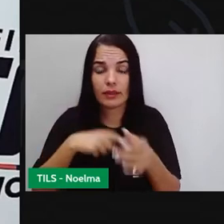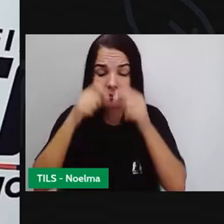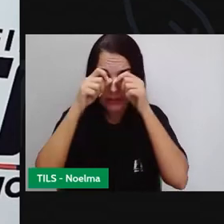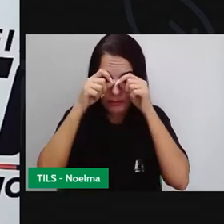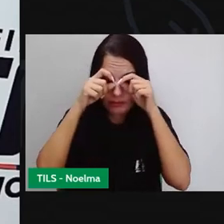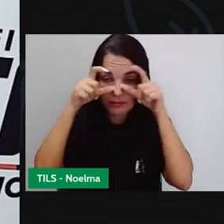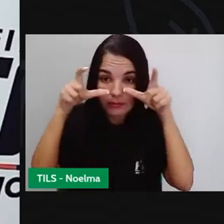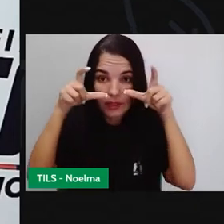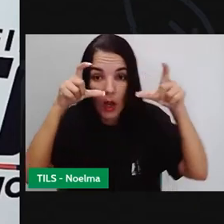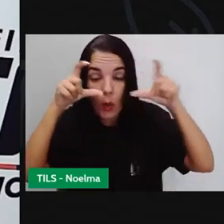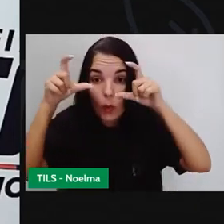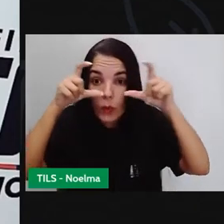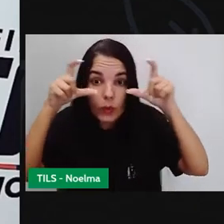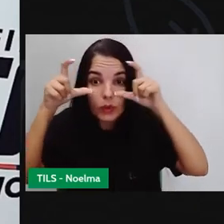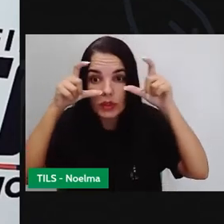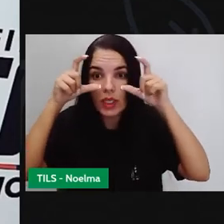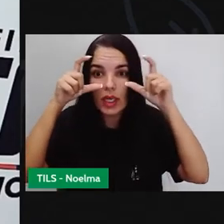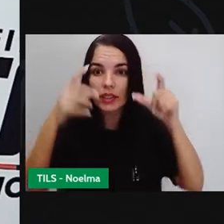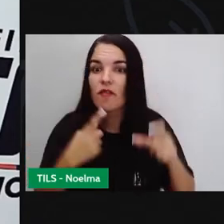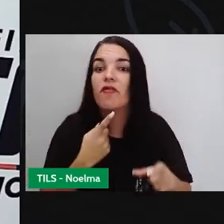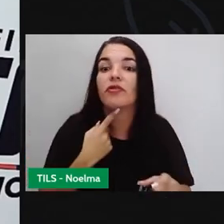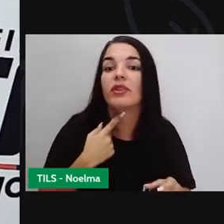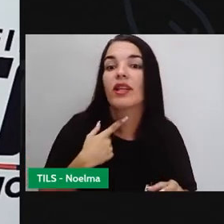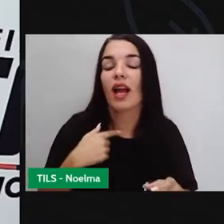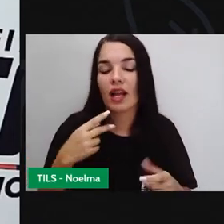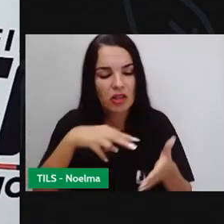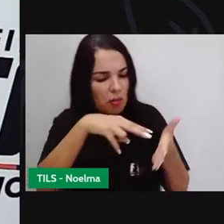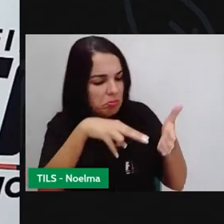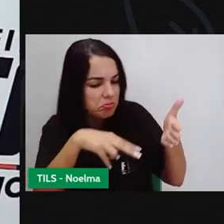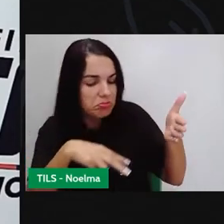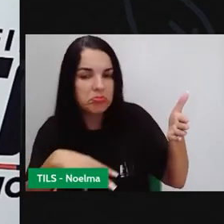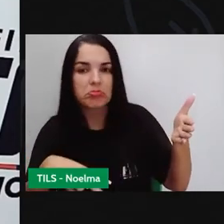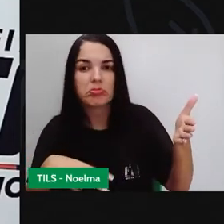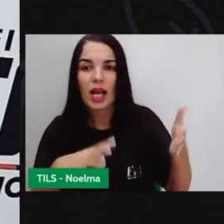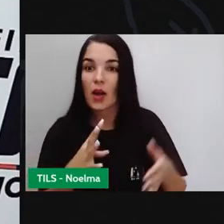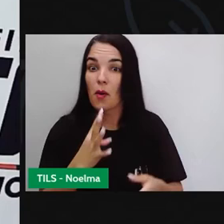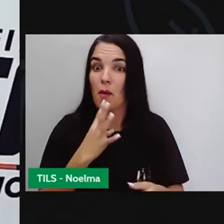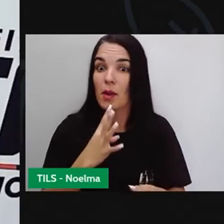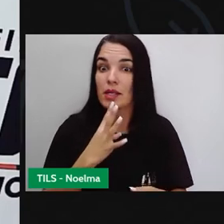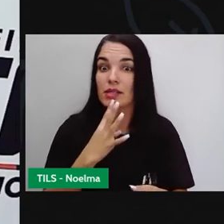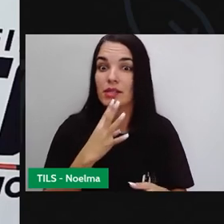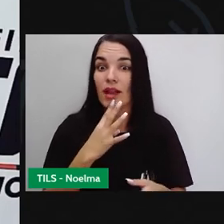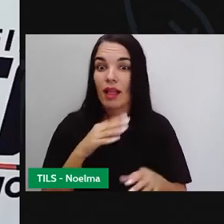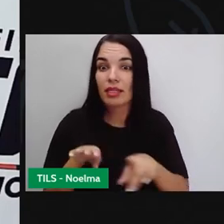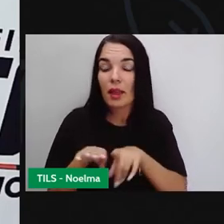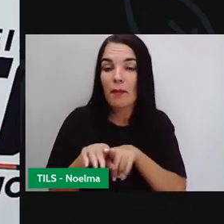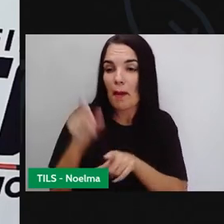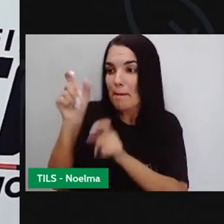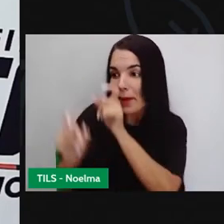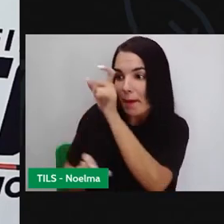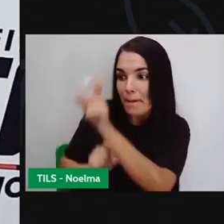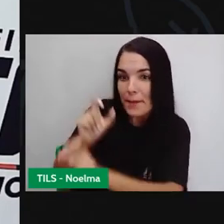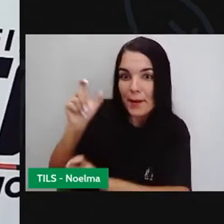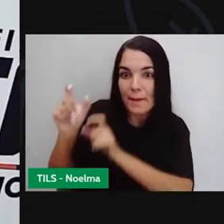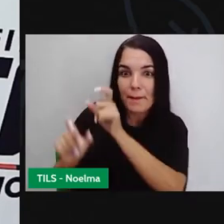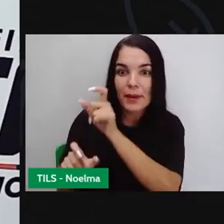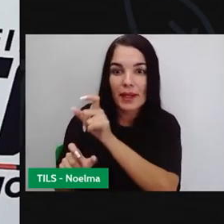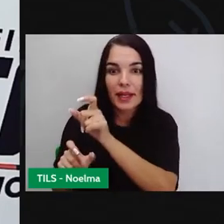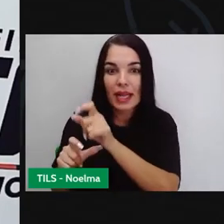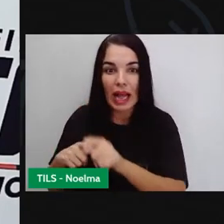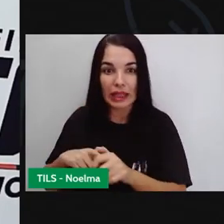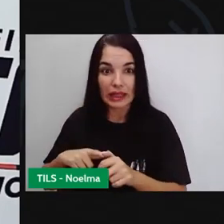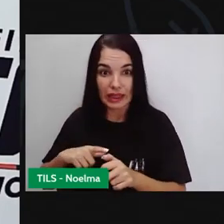despertar novos interesses. Para conhecer grandes e incríveis personagens, sejam eles reais